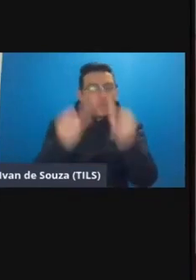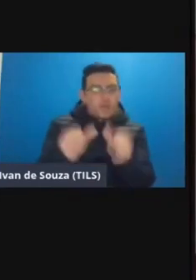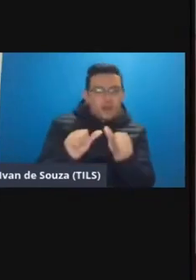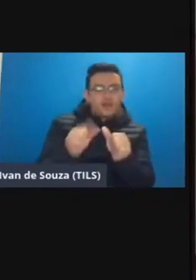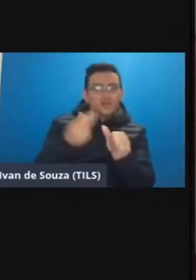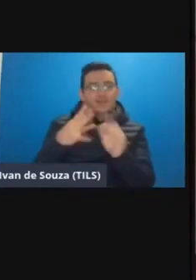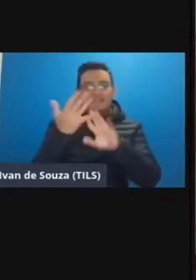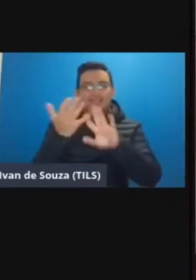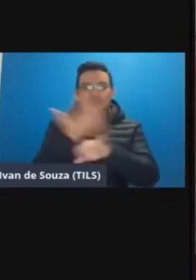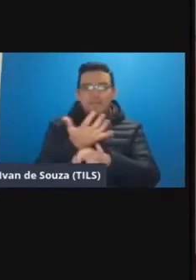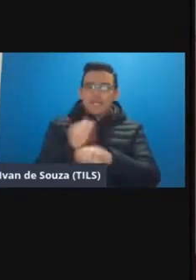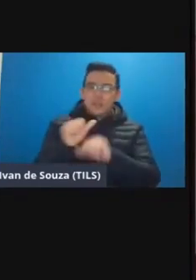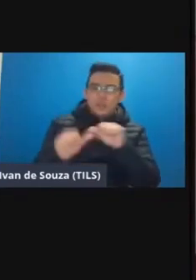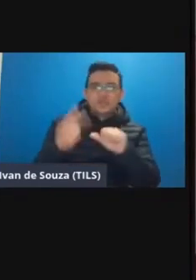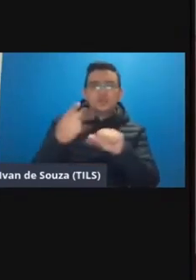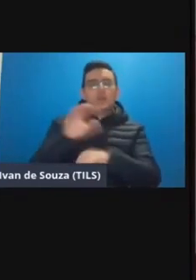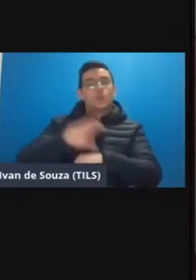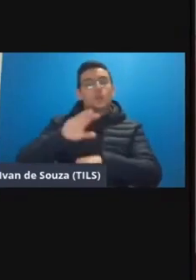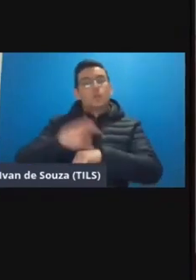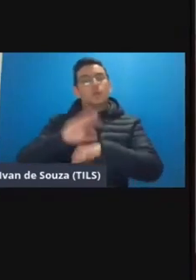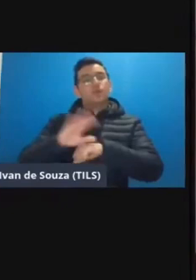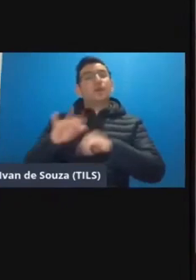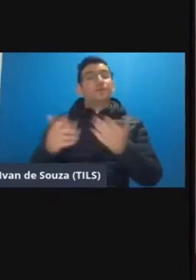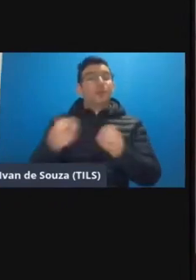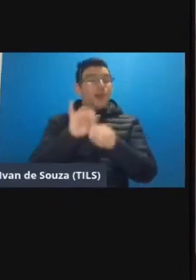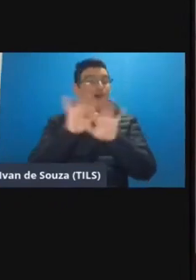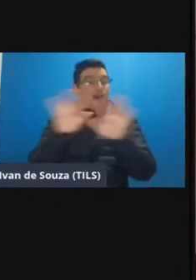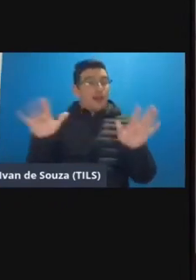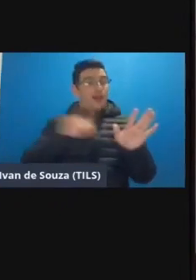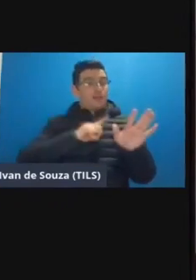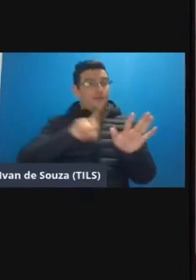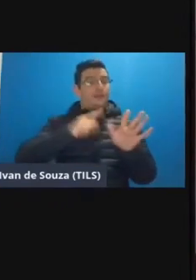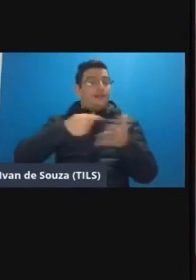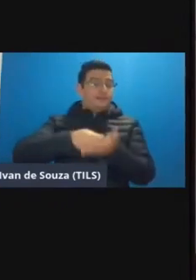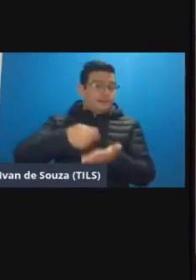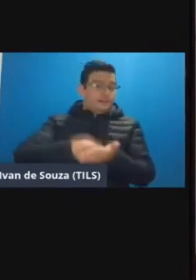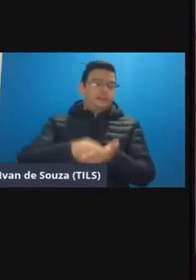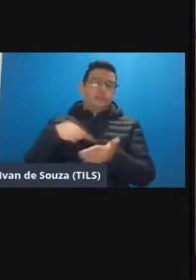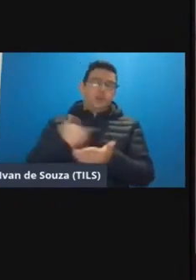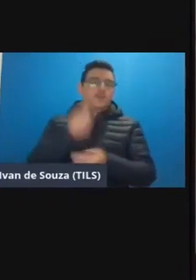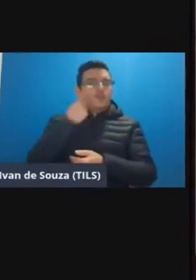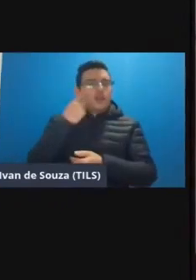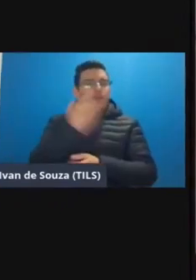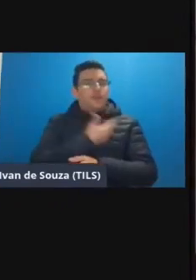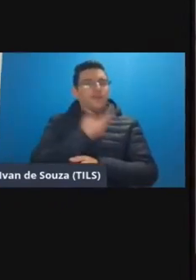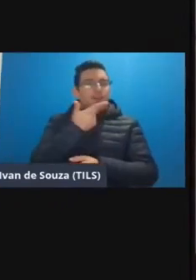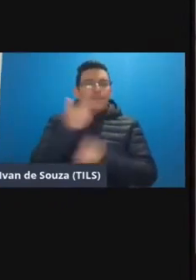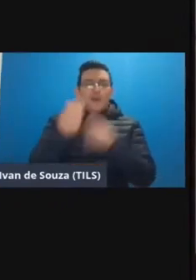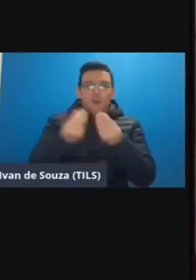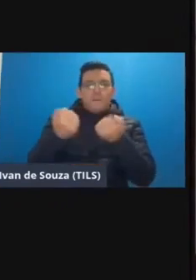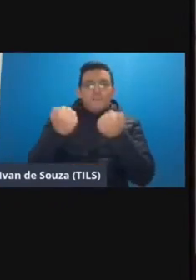disciplina você vai remodelando o teu curso então claro exige exige nós vimos a colega dizendo o quanto